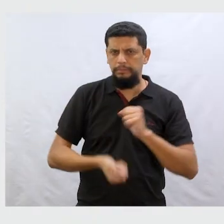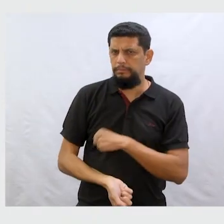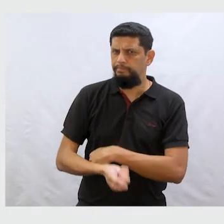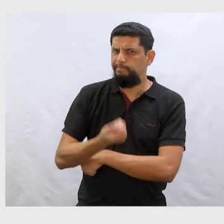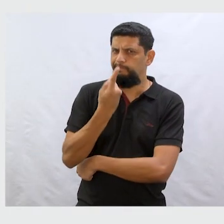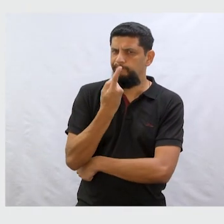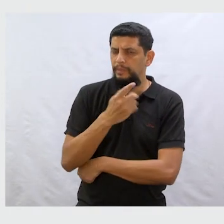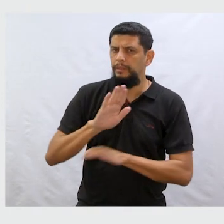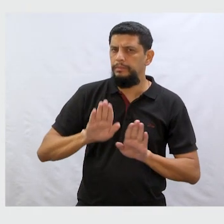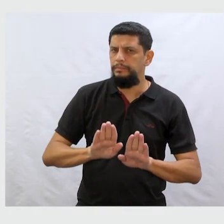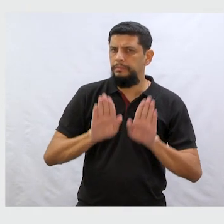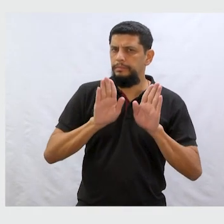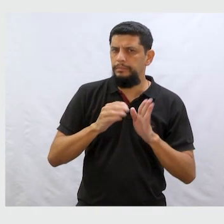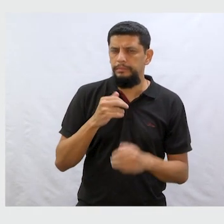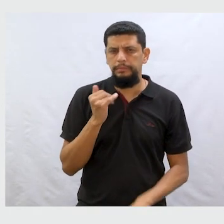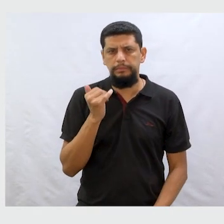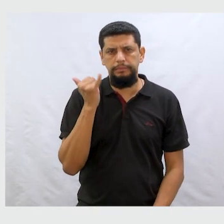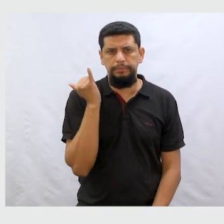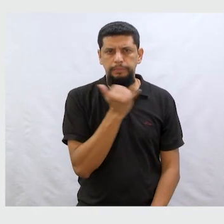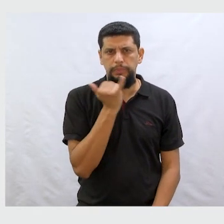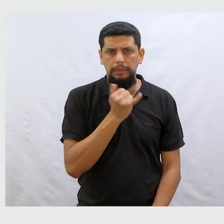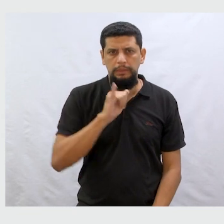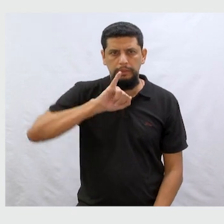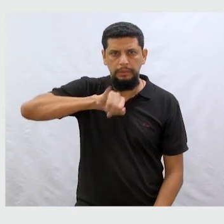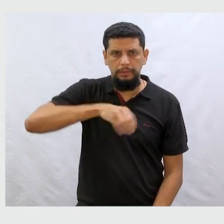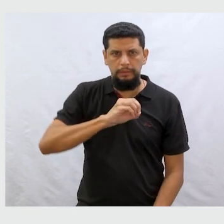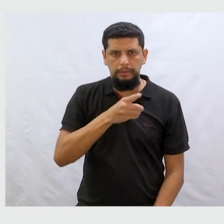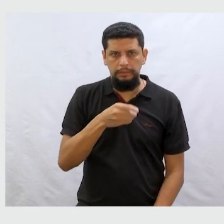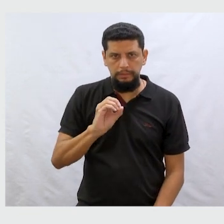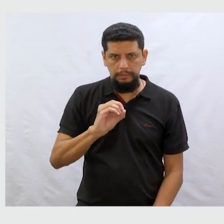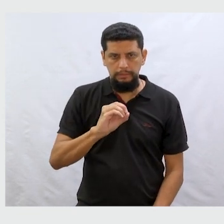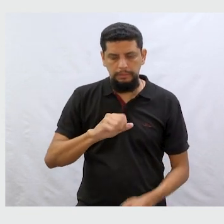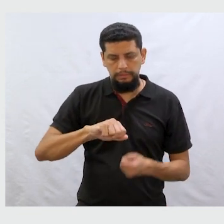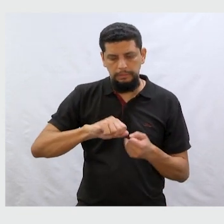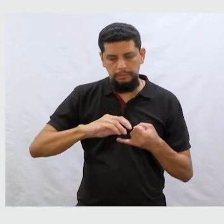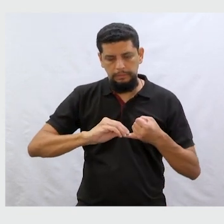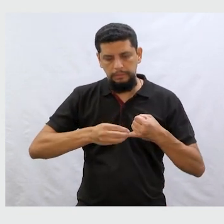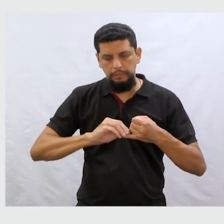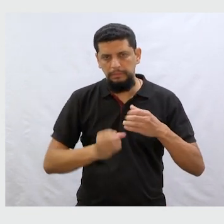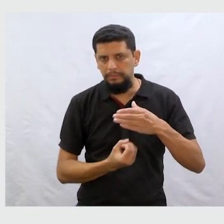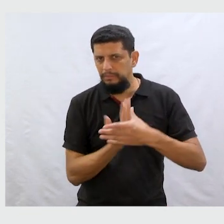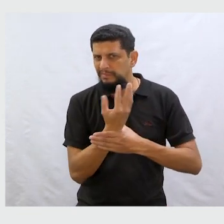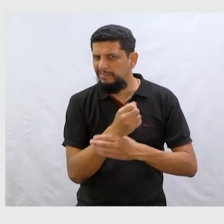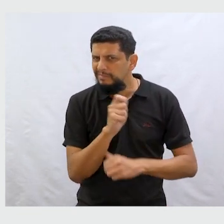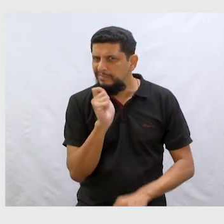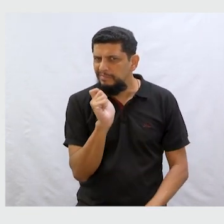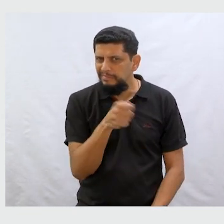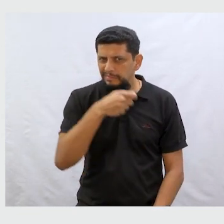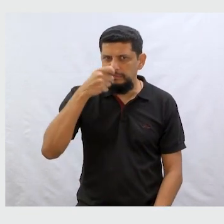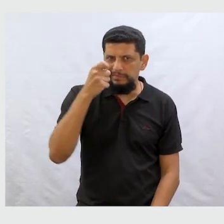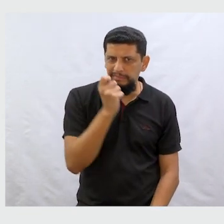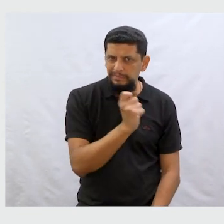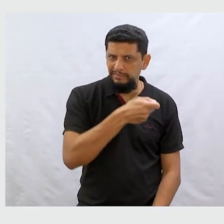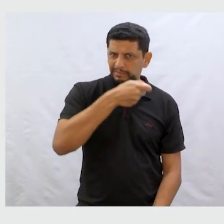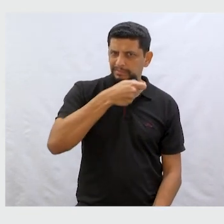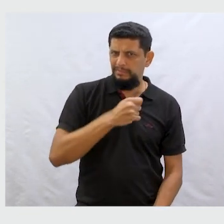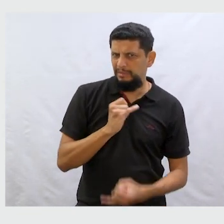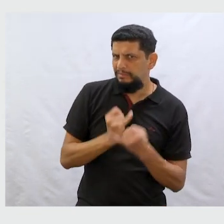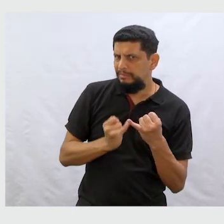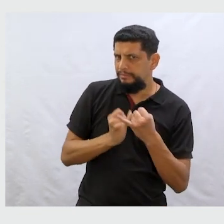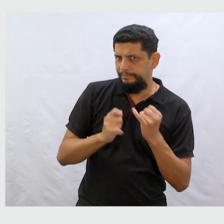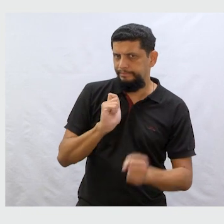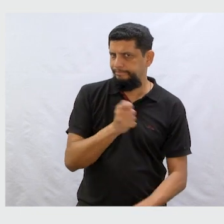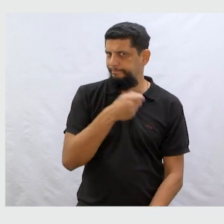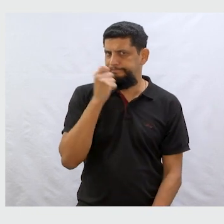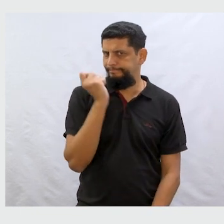ué, mas então quer dizer que o conto O João e o Pé de Feijão e outros contos são contos de fadas? Mas aparece fada?